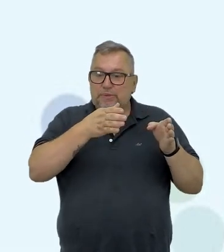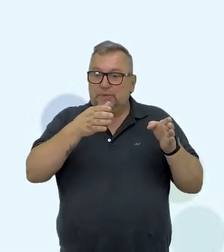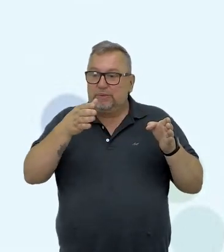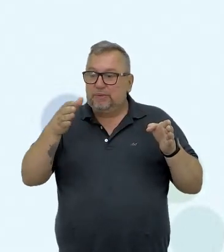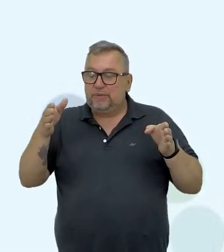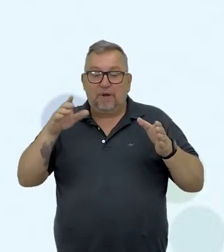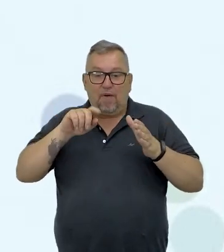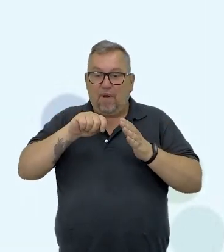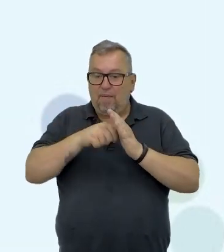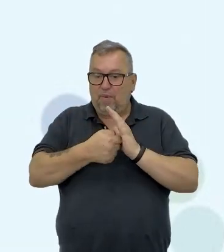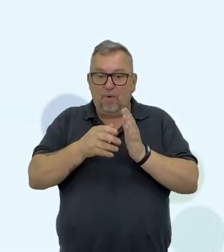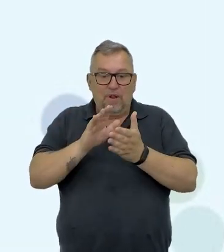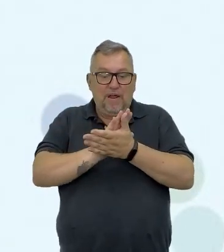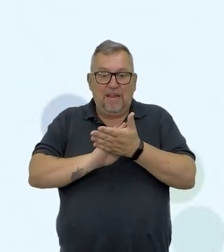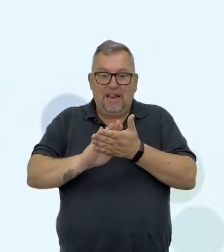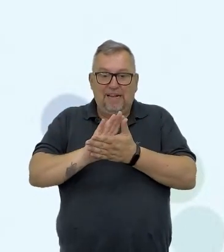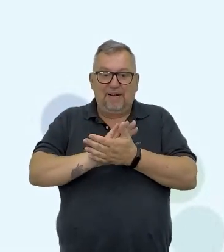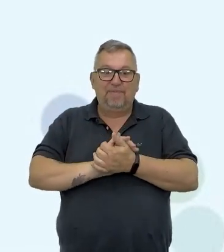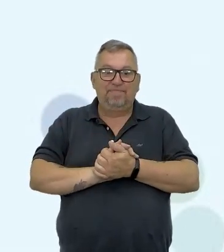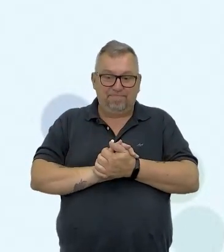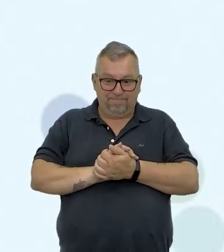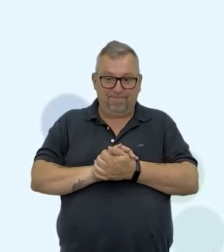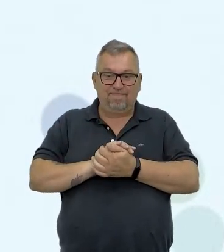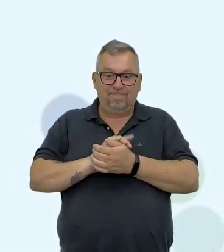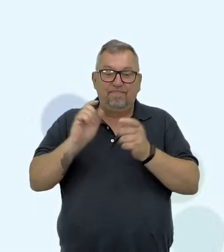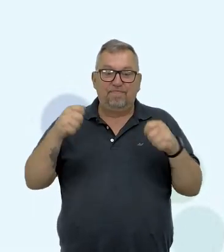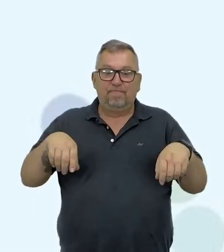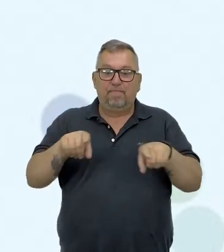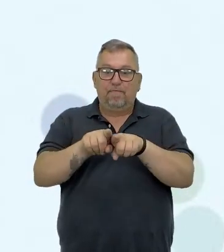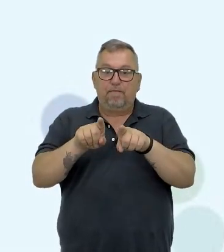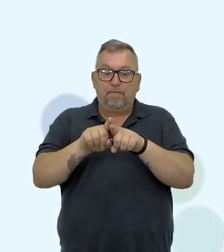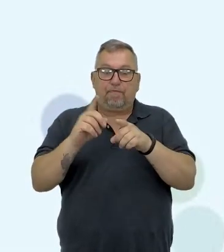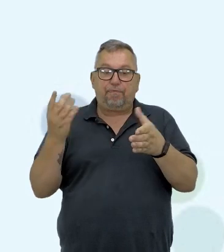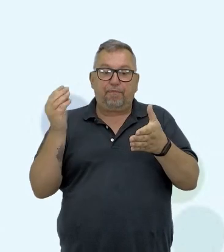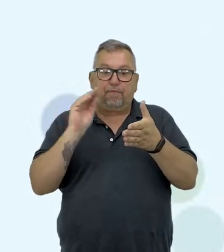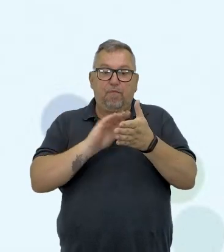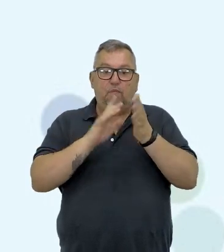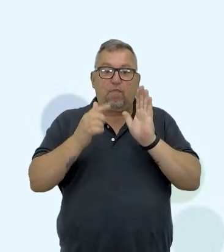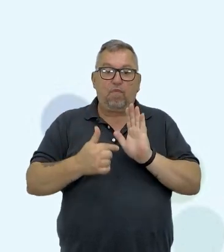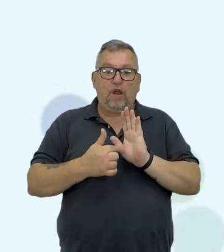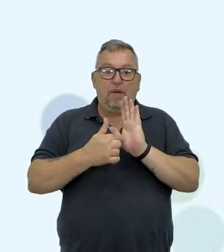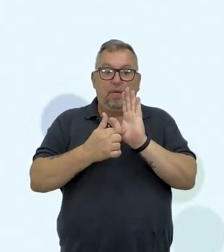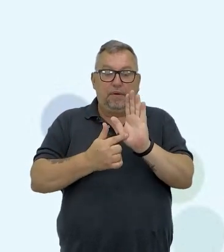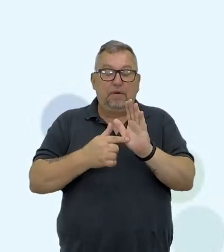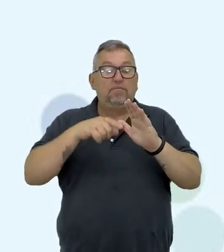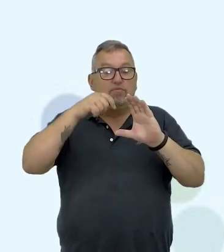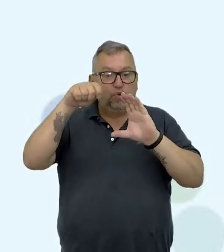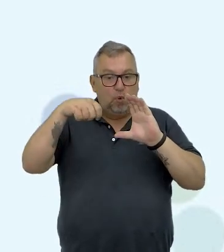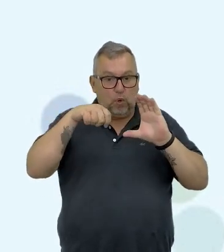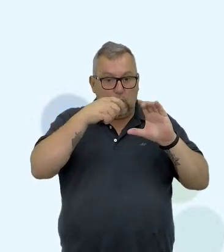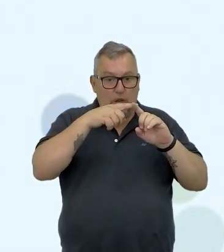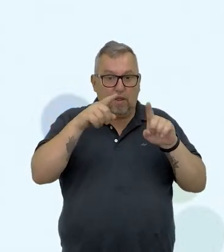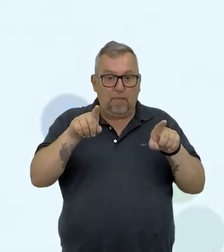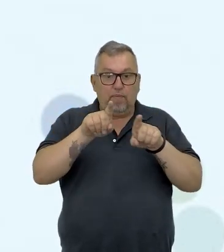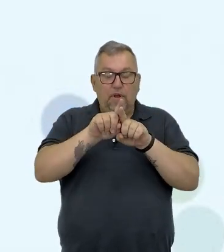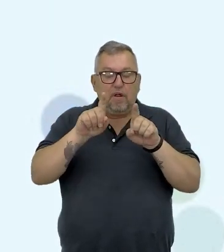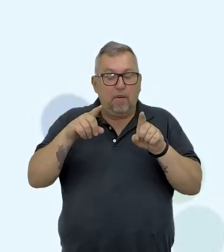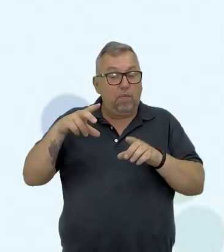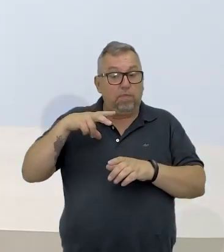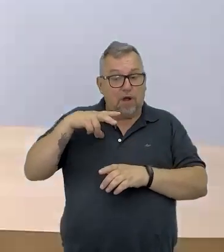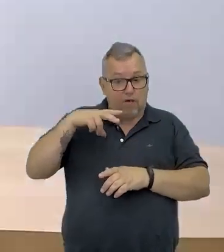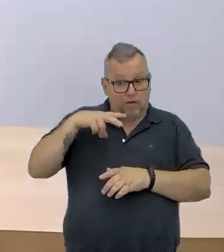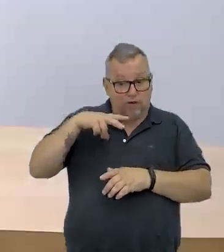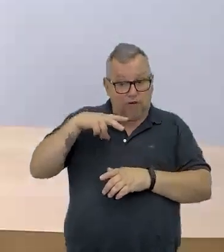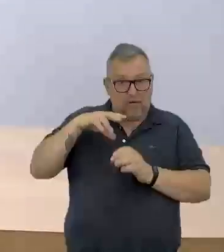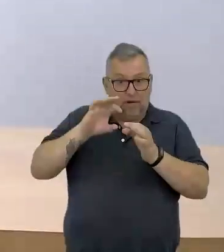bloquear o vídeo de vocês, tá certo? Vocês podem colocar também a apresentação desse vídeo de forma restrita, não aberta. E